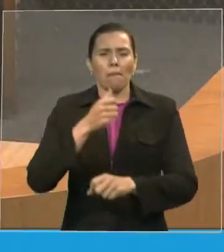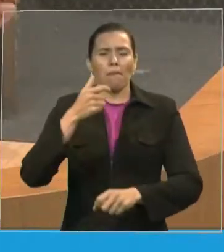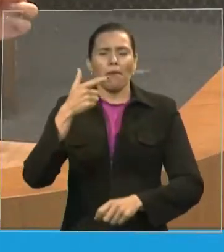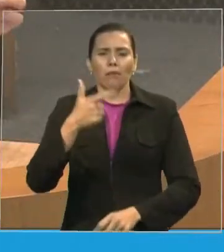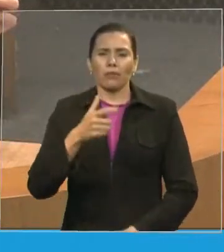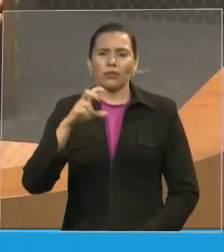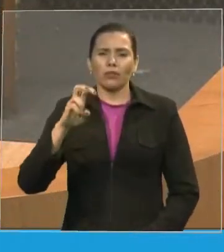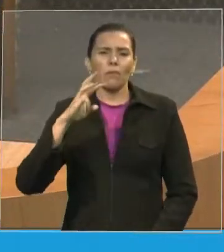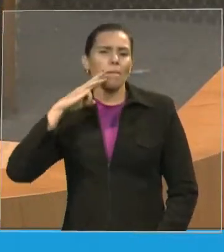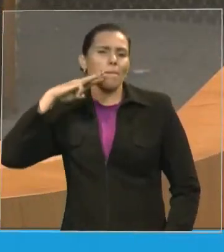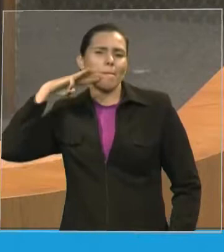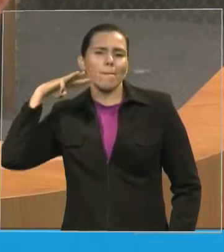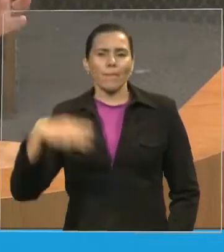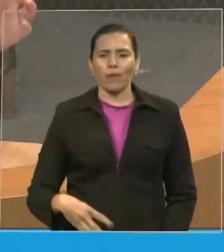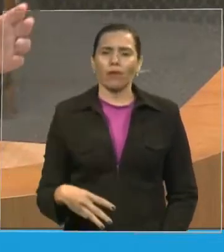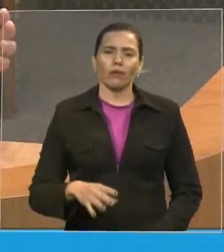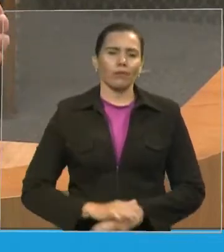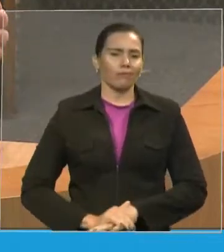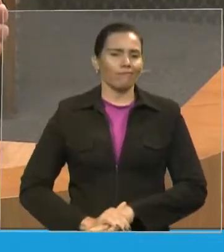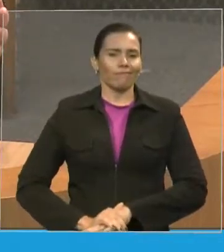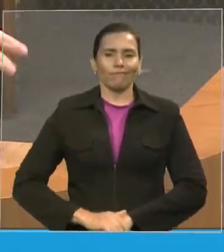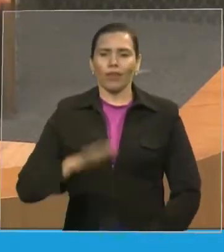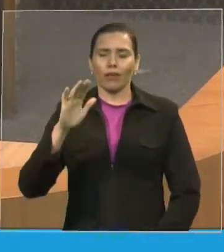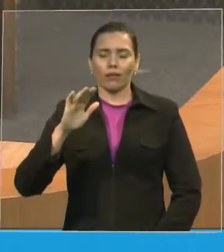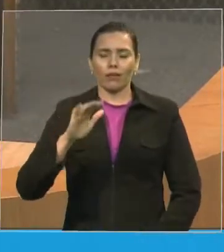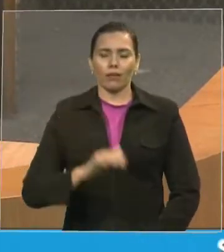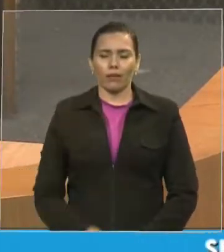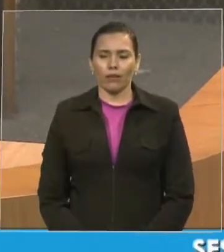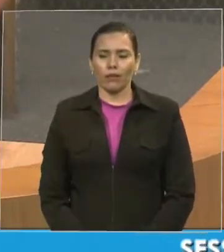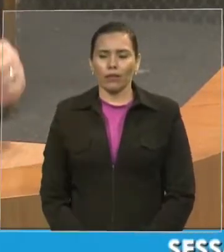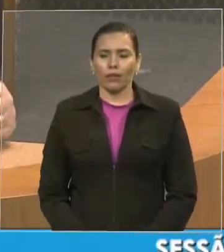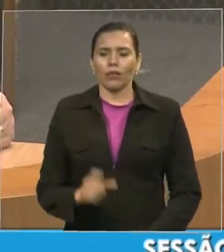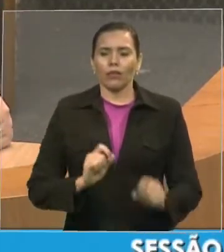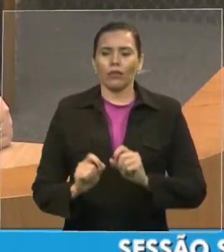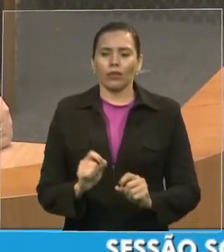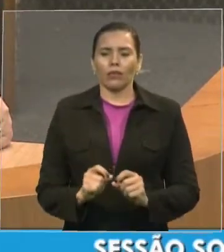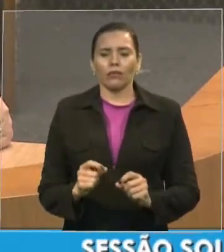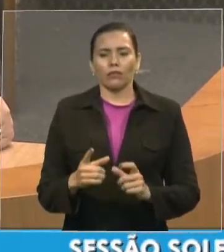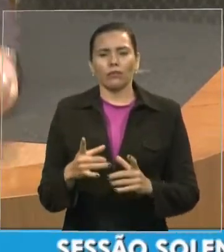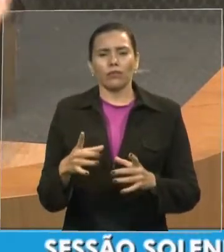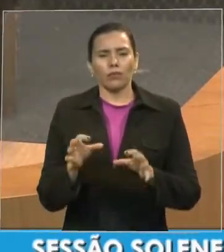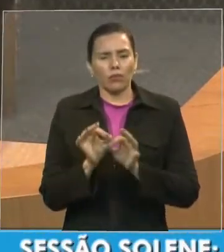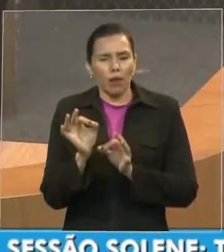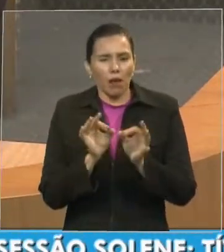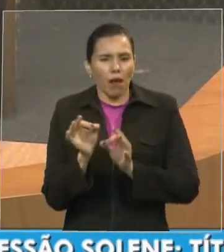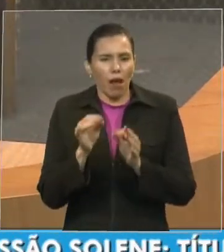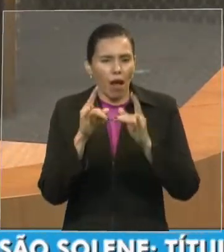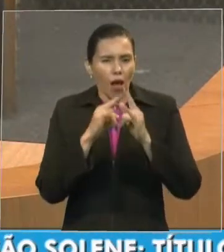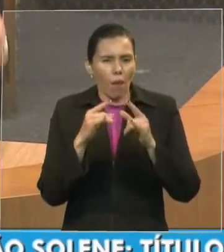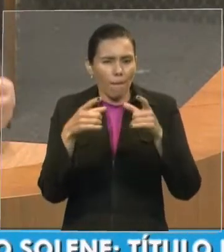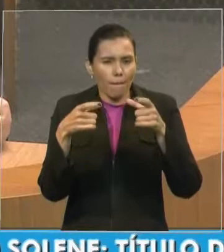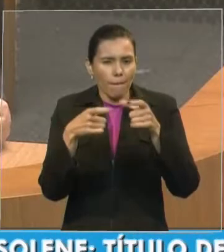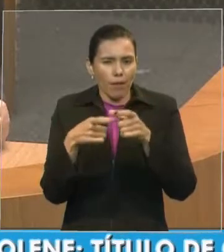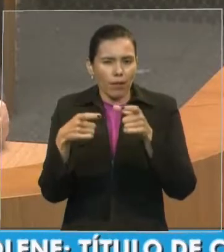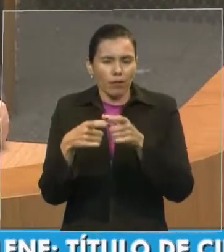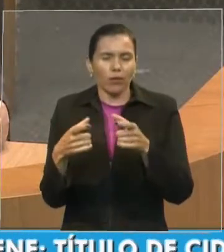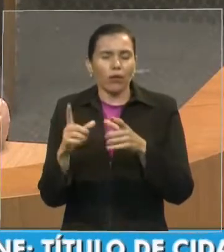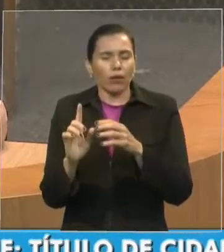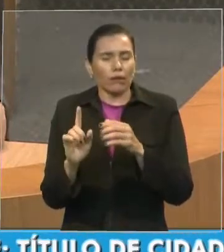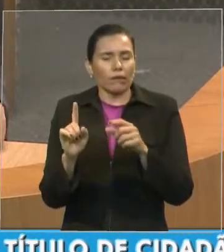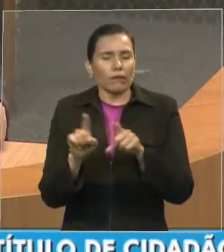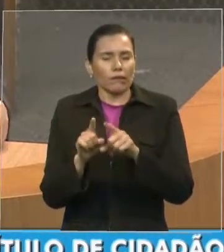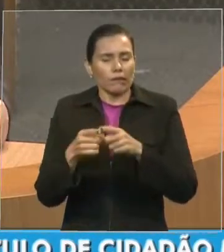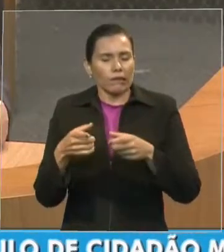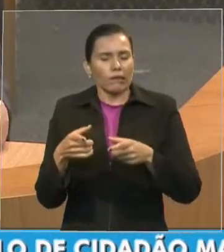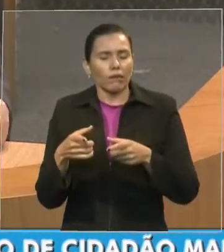se organizando em algumas instituições menores do que a Igreja, e posteriores à Igreja, e que